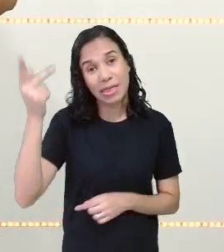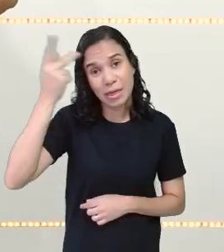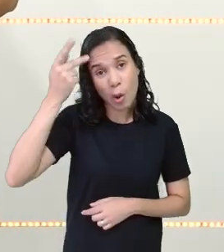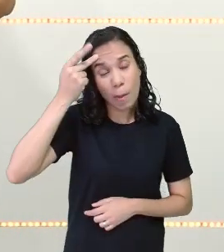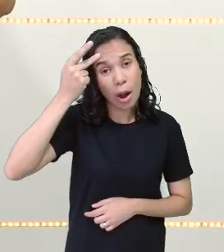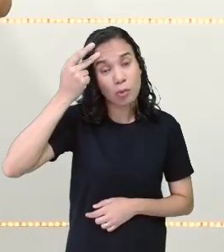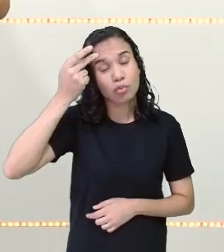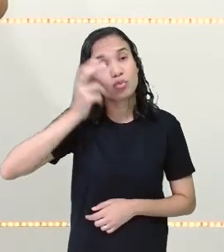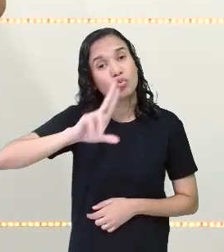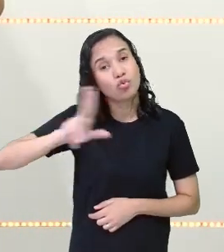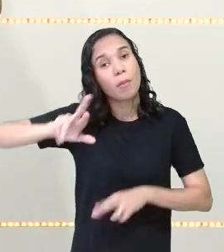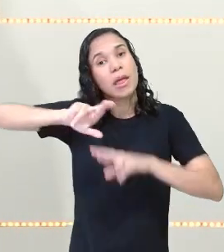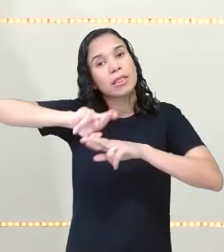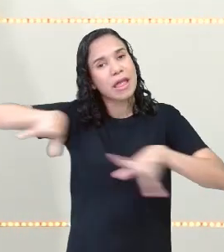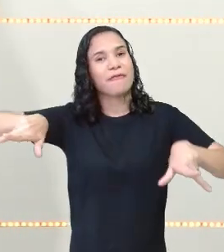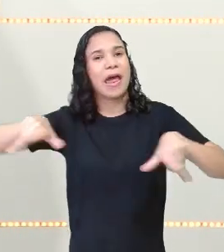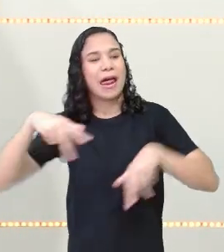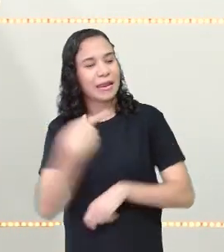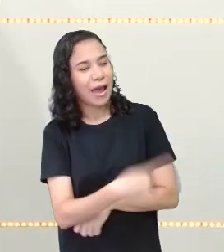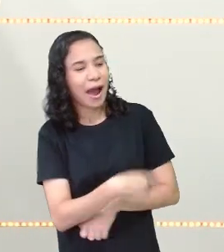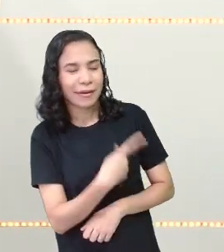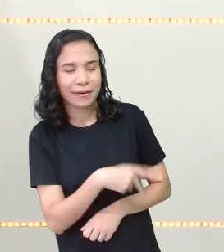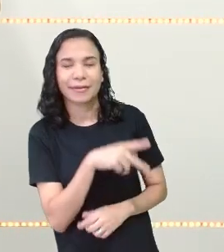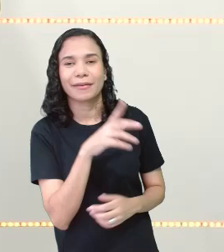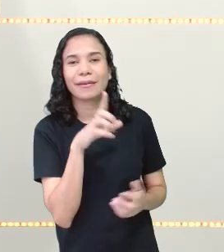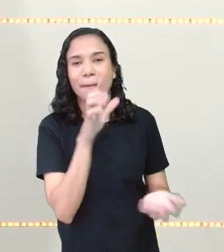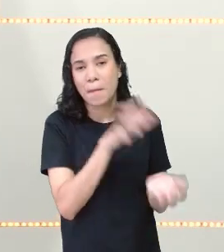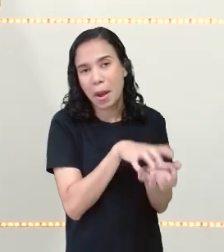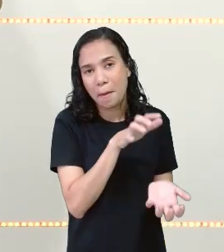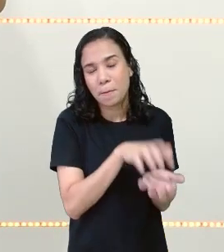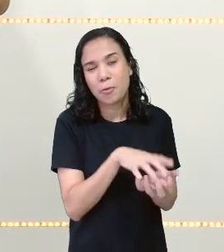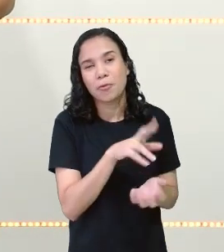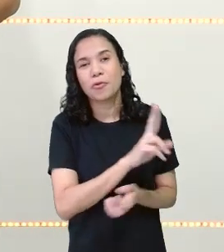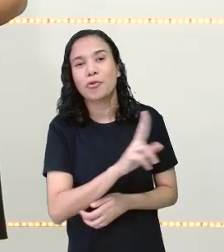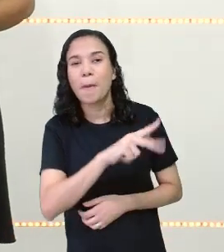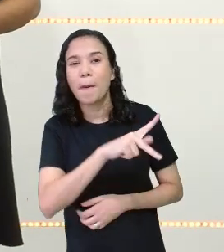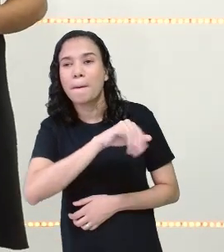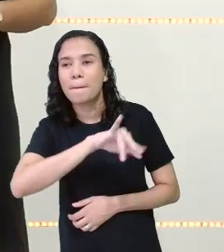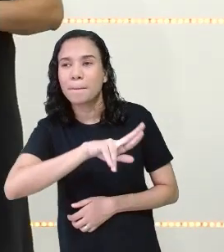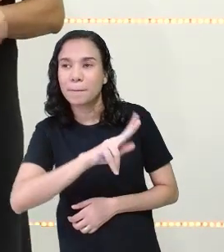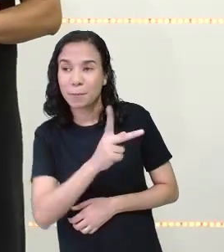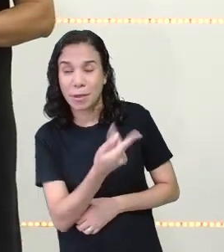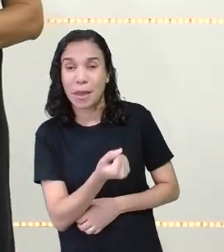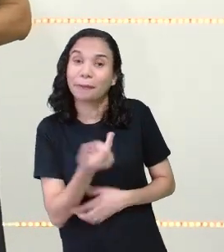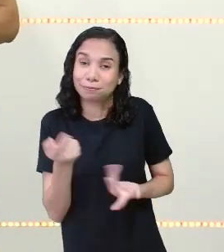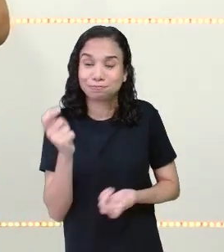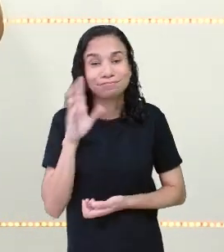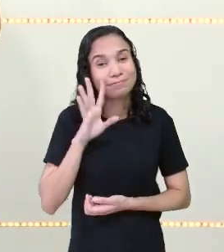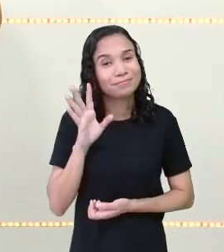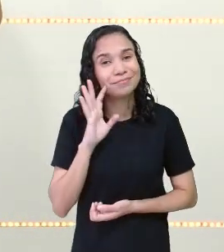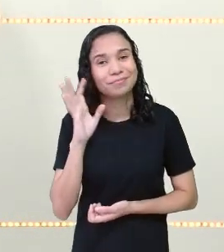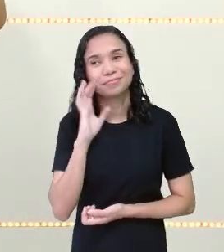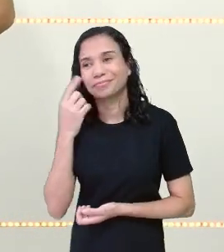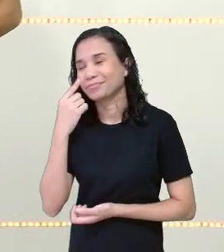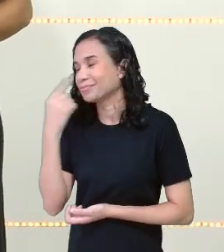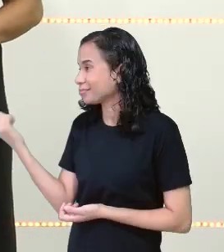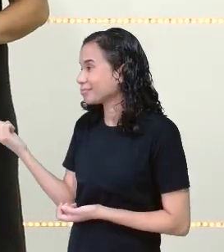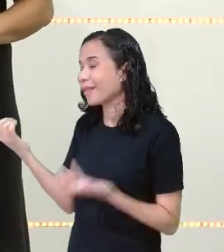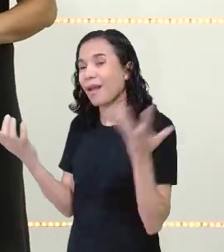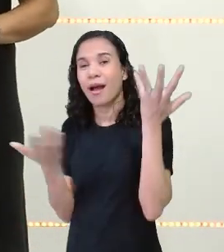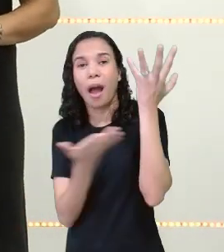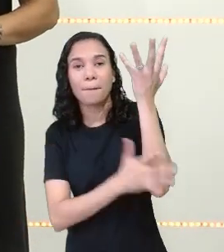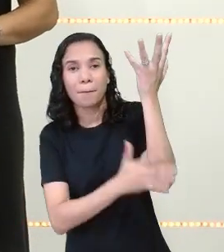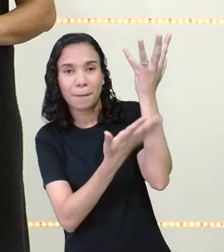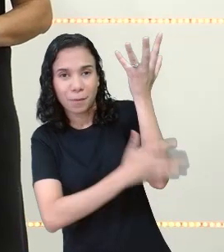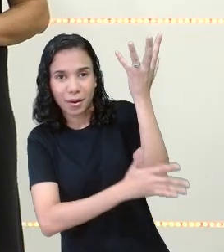Paulo, falam fruta do Conde. Aqui, em Pernambuco, a gente fala pinha. Não é interessante isso? E o abacaxi,